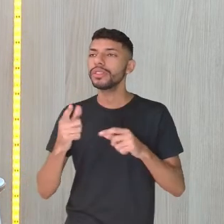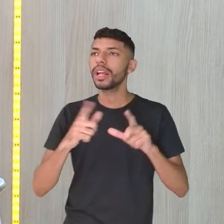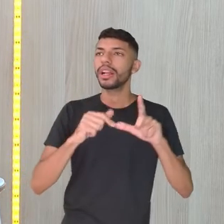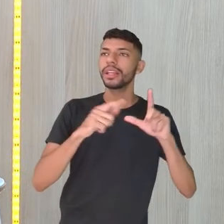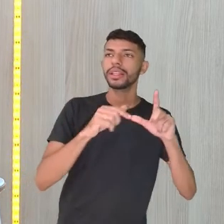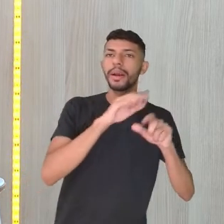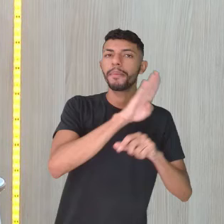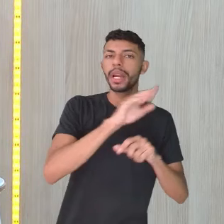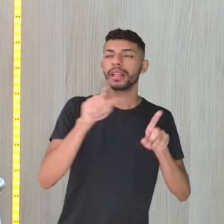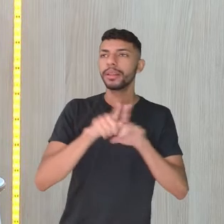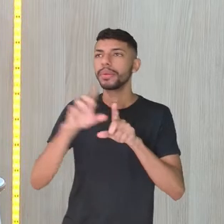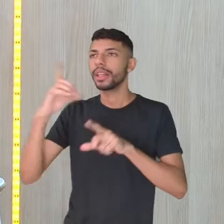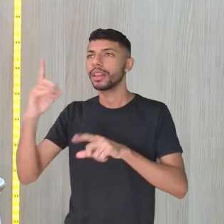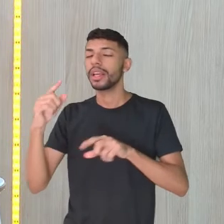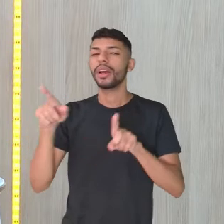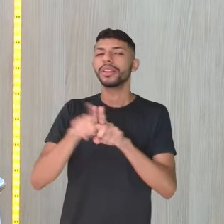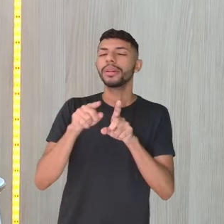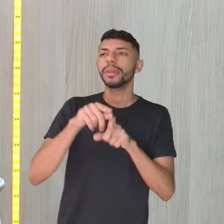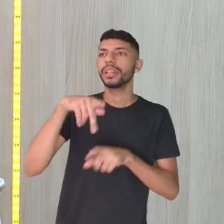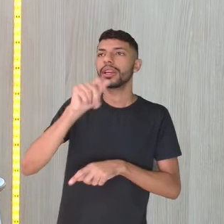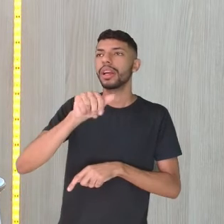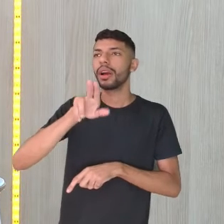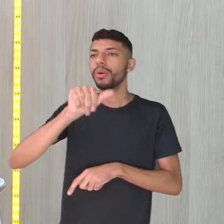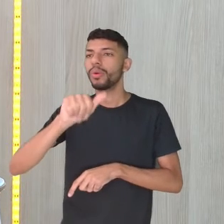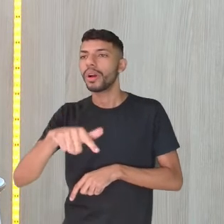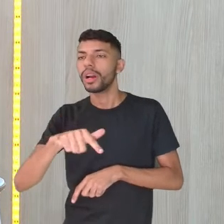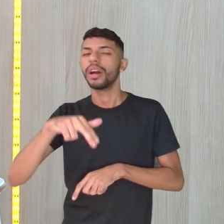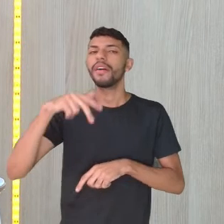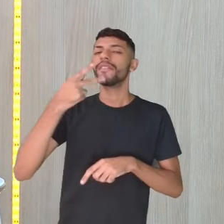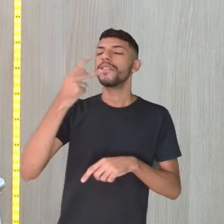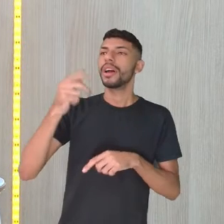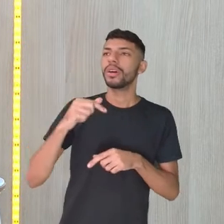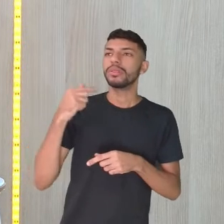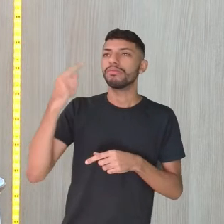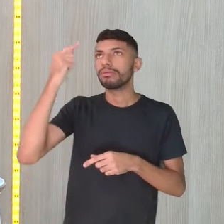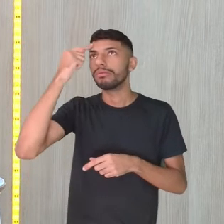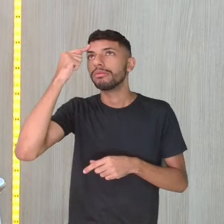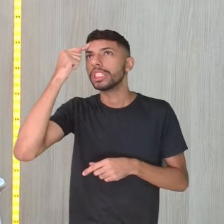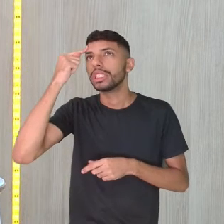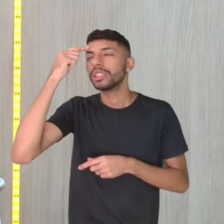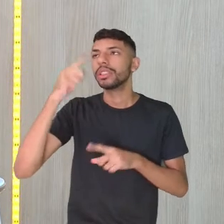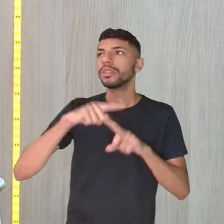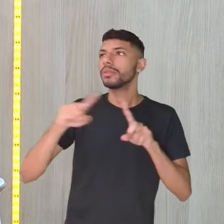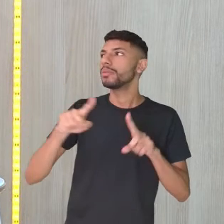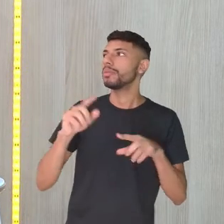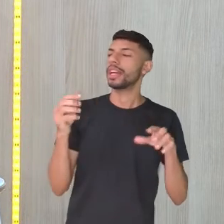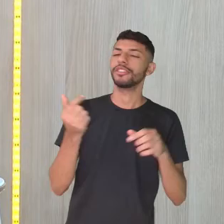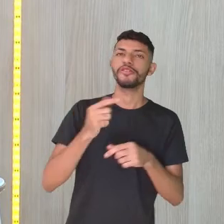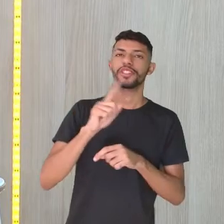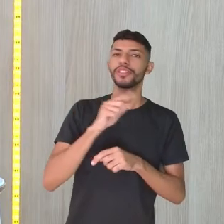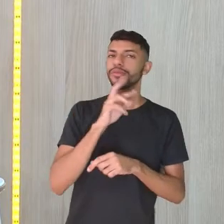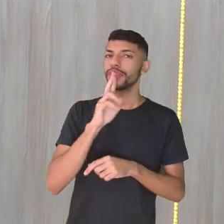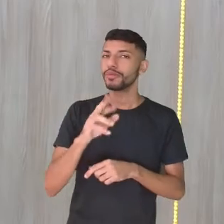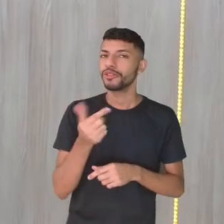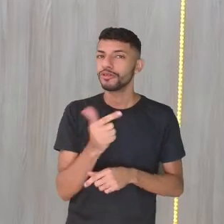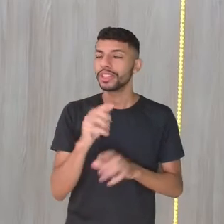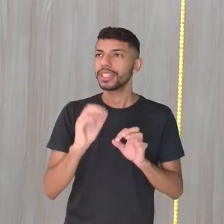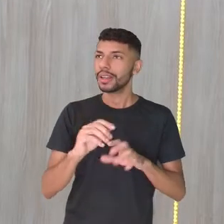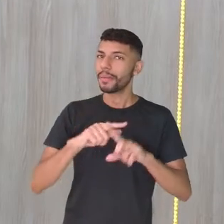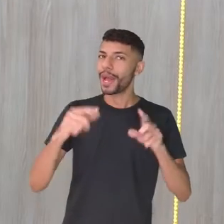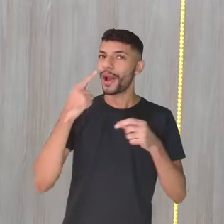e o Cauã disse que estava pensando, não tinha tanta certeza ainda da resposta, não. Mas obrigado pelas interações, pessoal. Pois é, gente, olha,